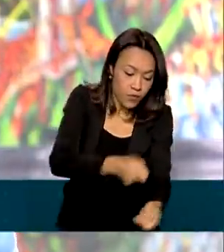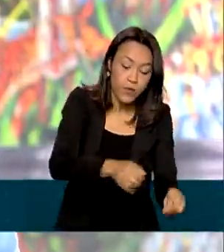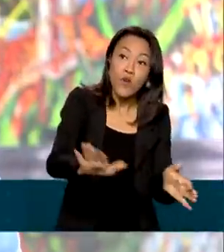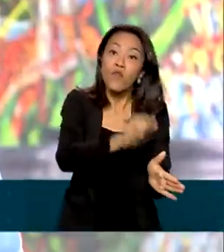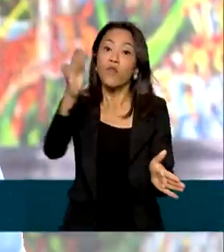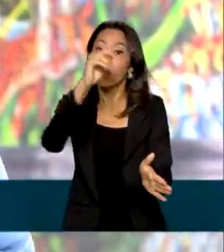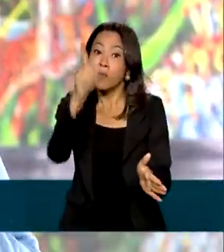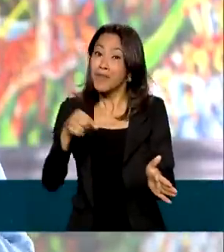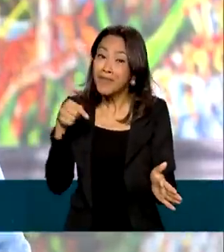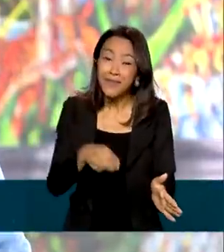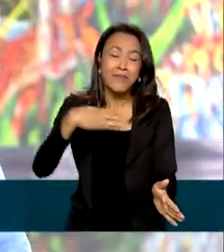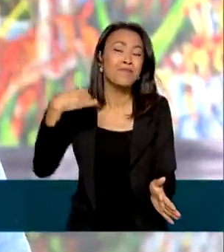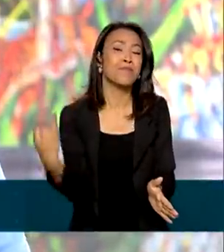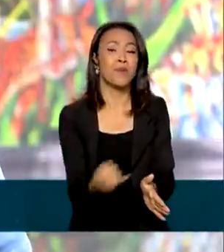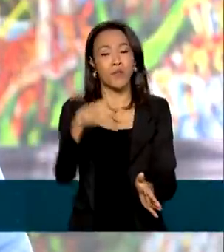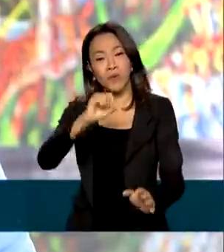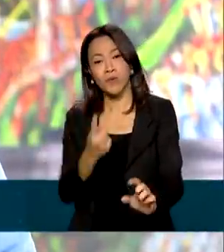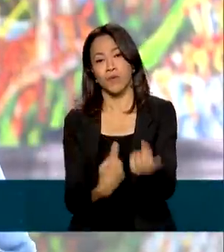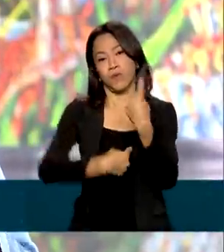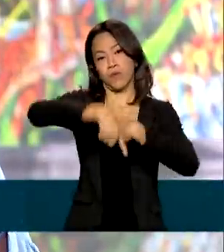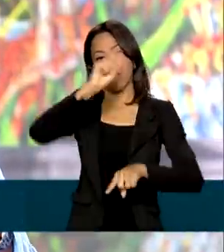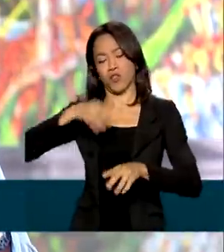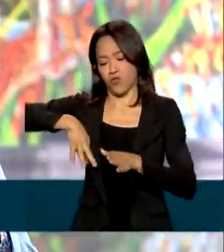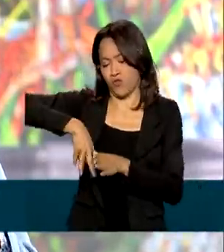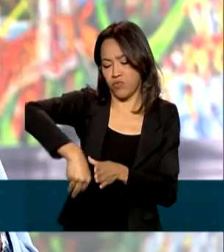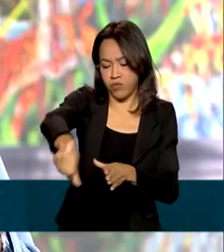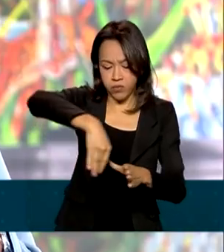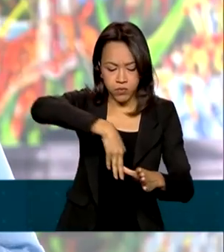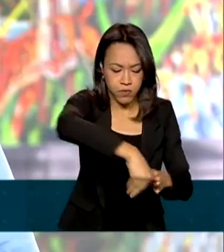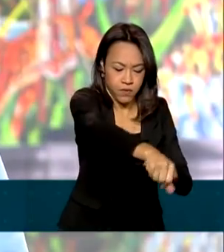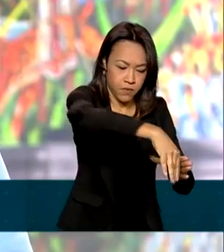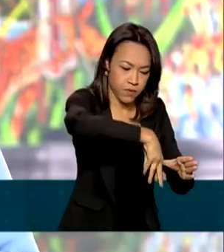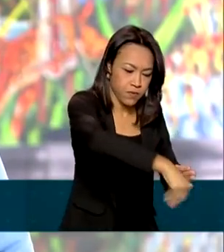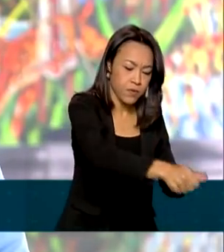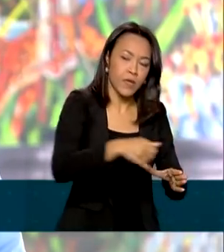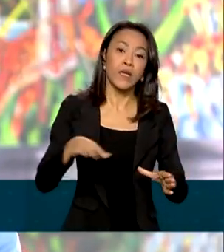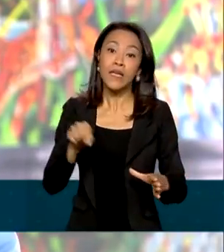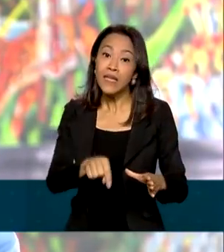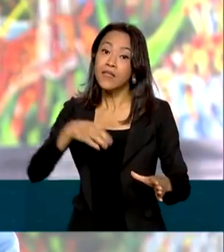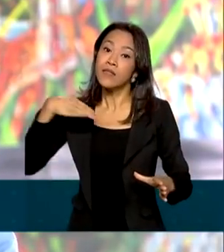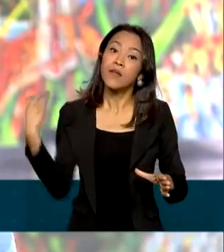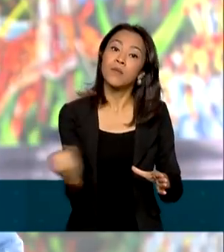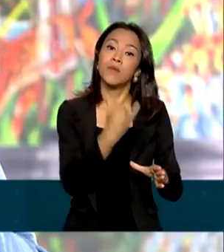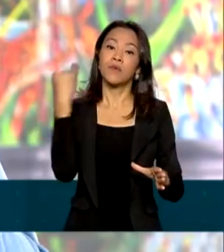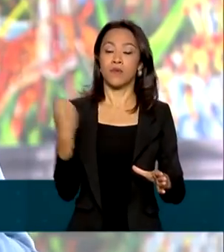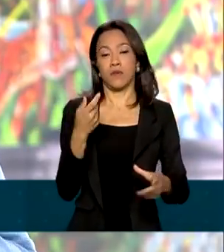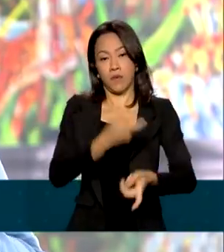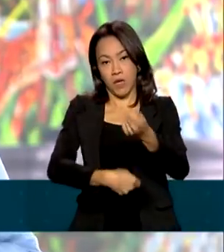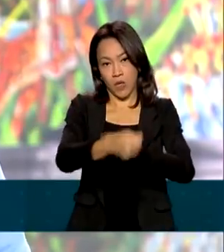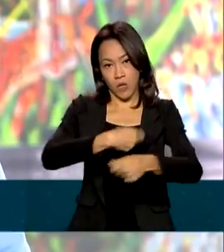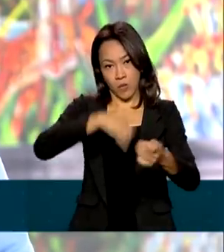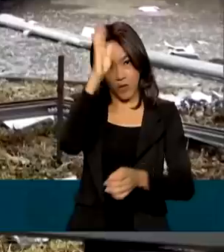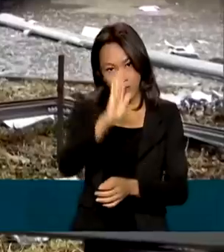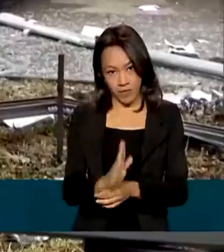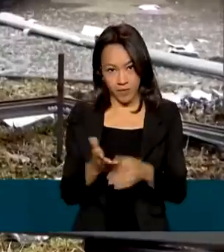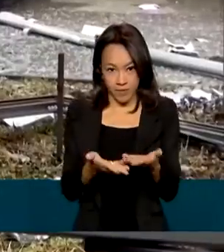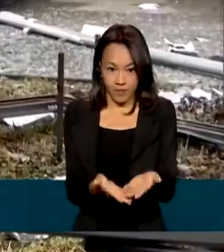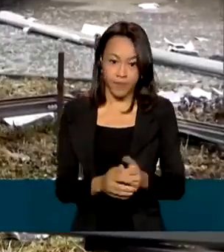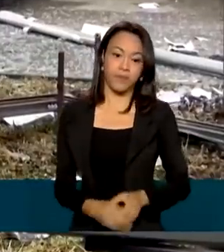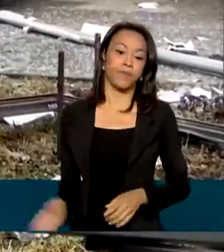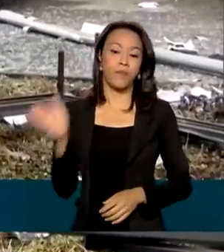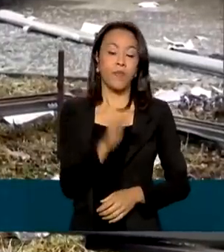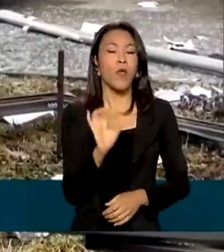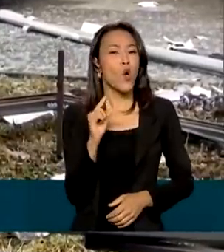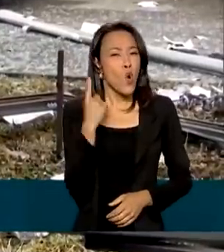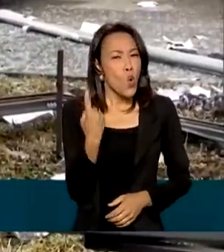sucesso da safra. E com isso, garantir o bom desempenho de um setor que é fundamental para a nossa economia, a agricultura. Uma das